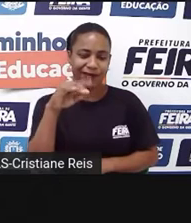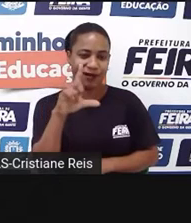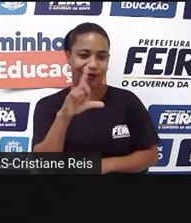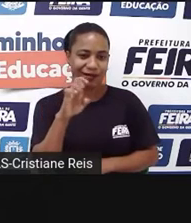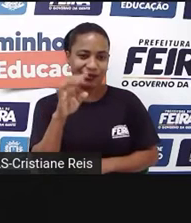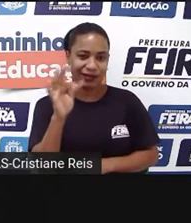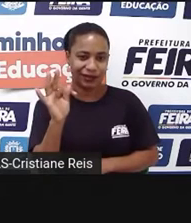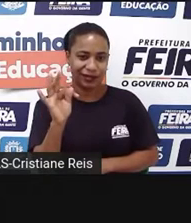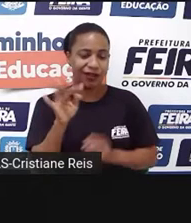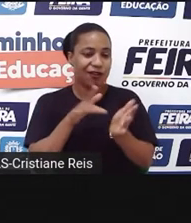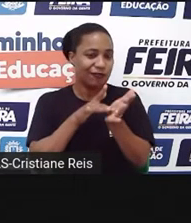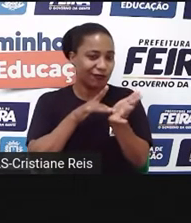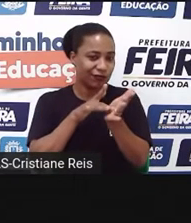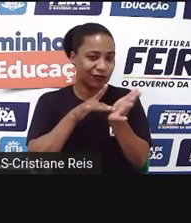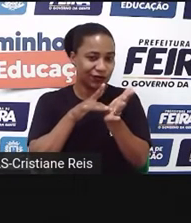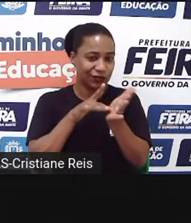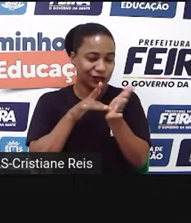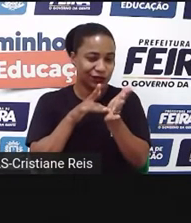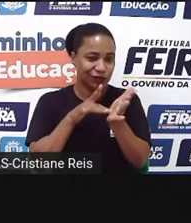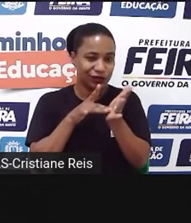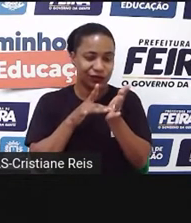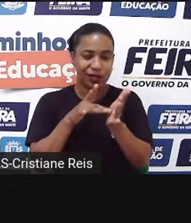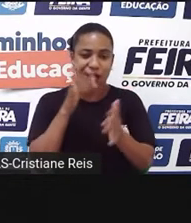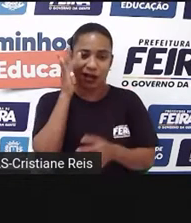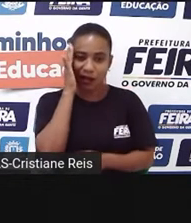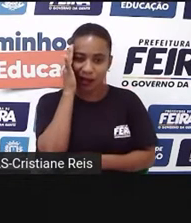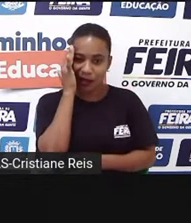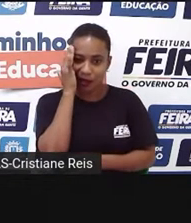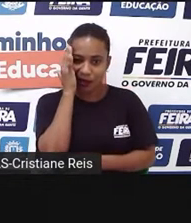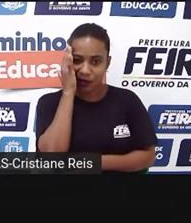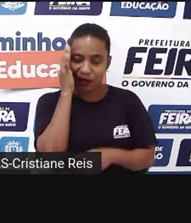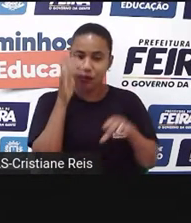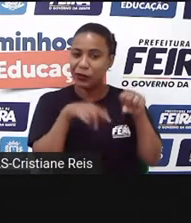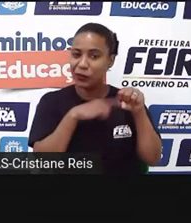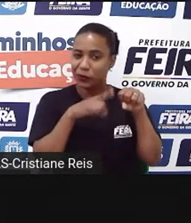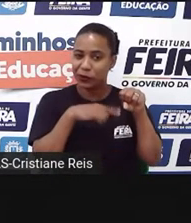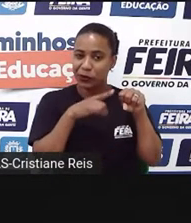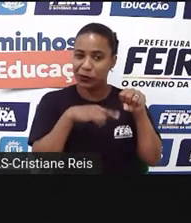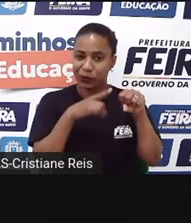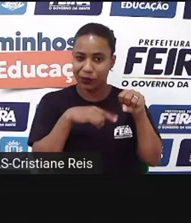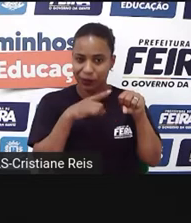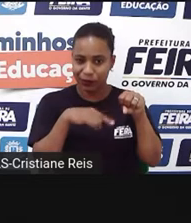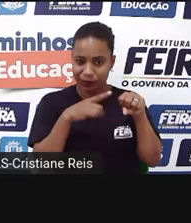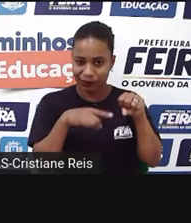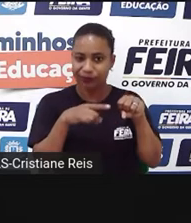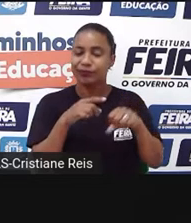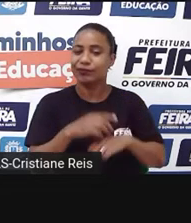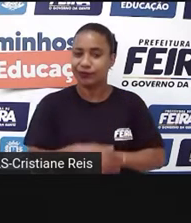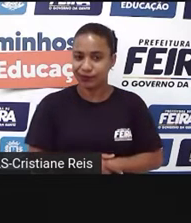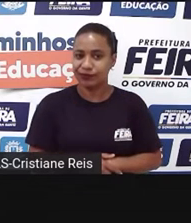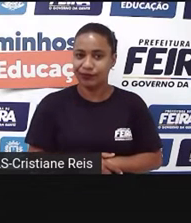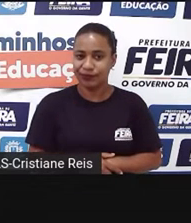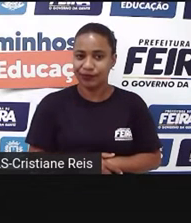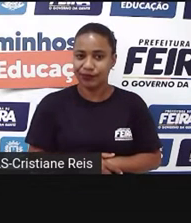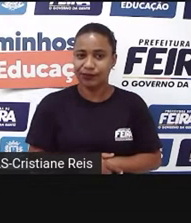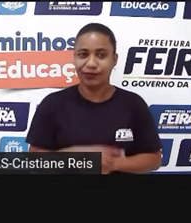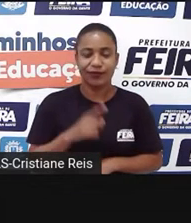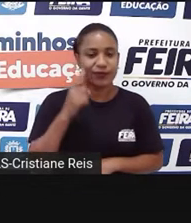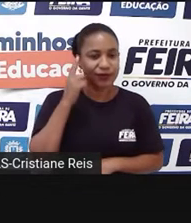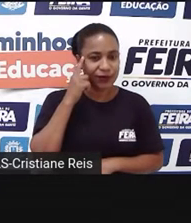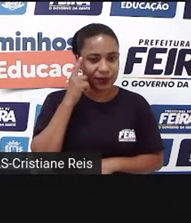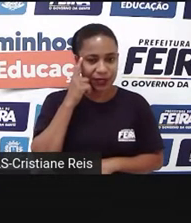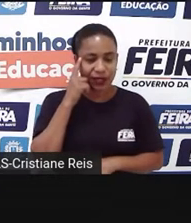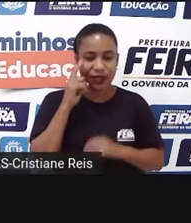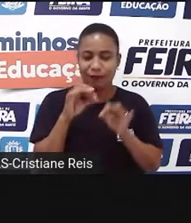Cláudio tenta exilá-lo e que ele retorna no navio de piratas para o castelo, para colocar em prática o seu